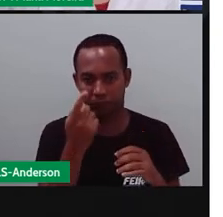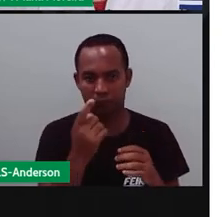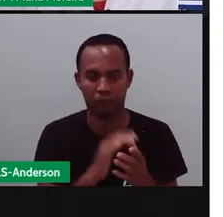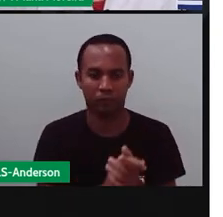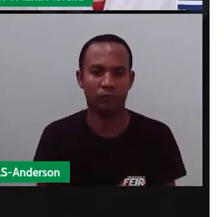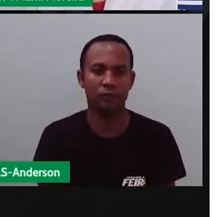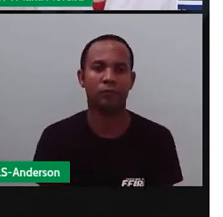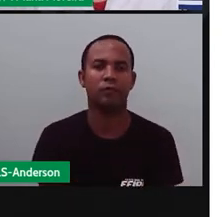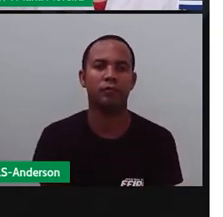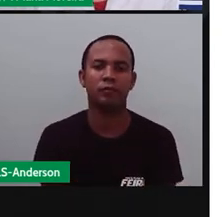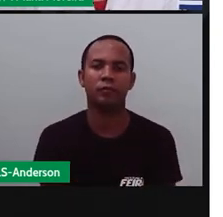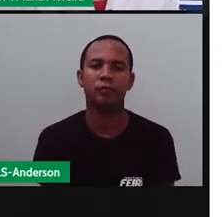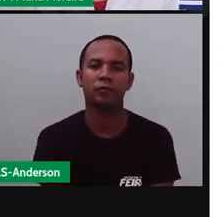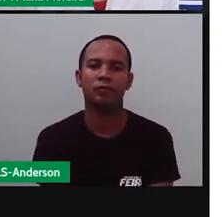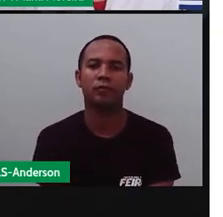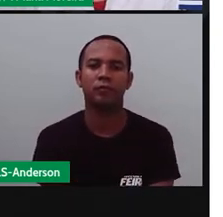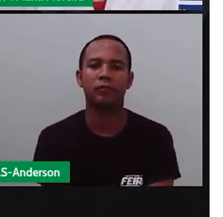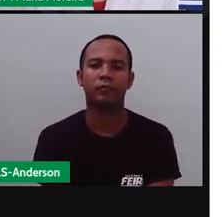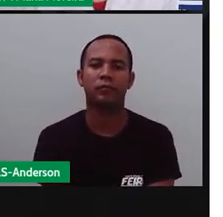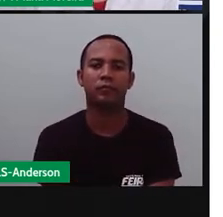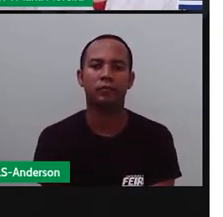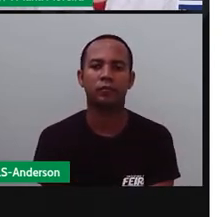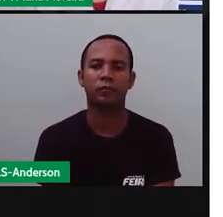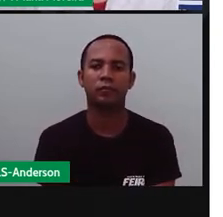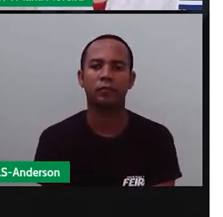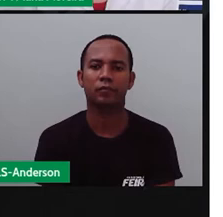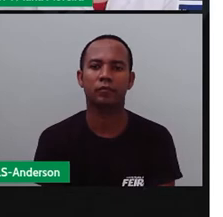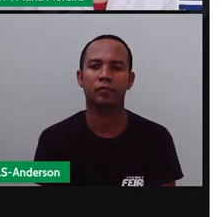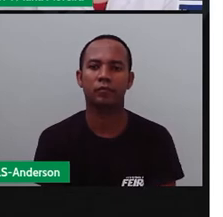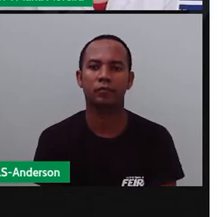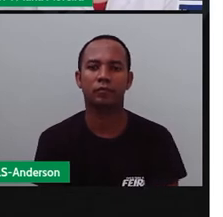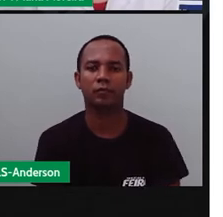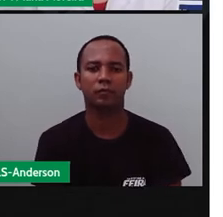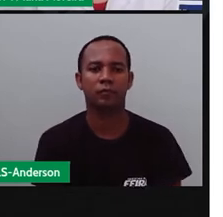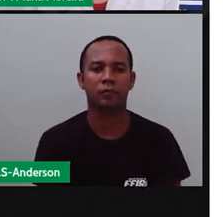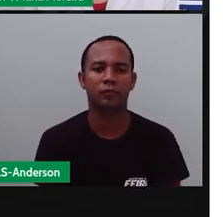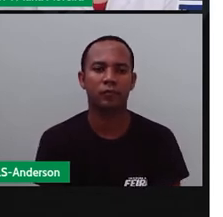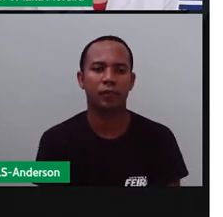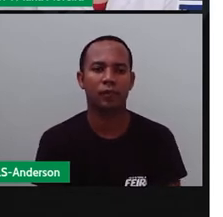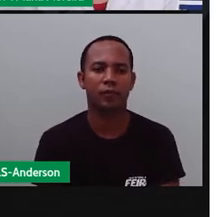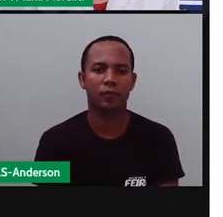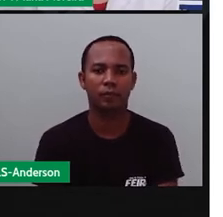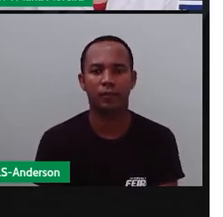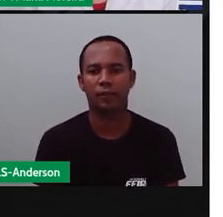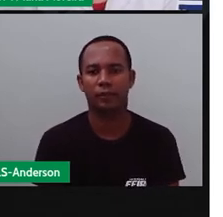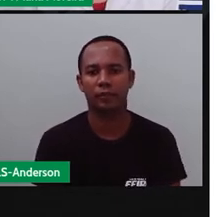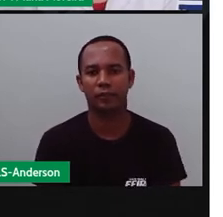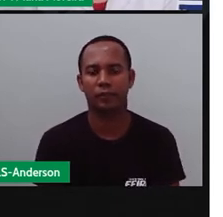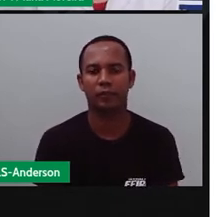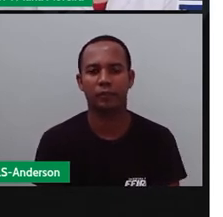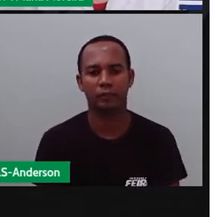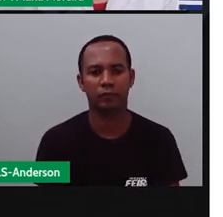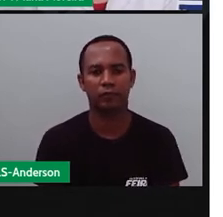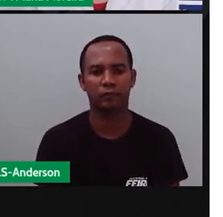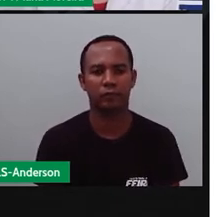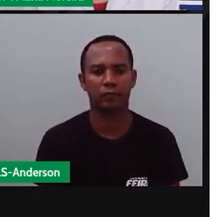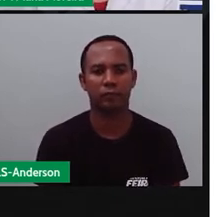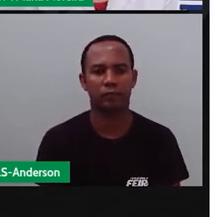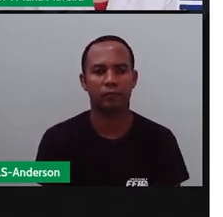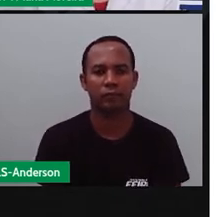de uma sacada. O cravo saiu ferido e a rosa despedaçada.